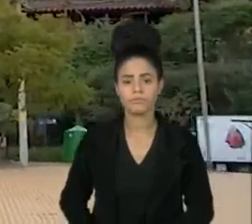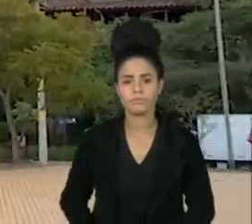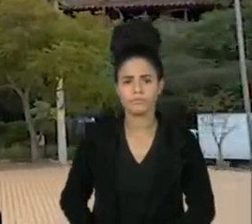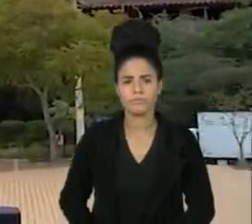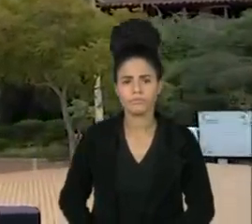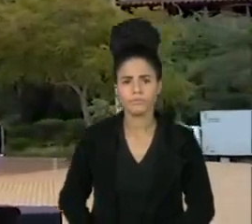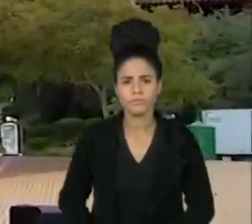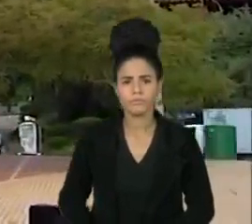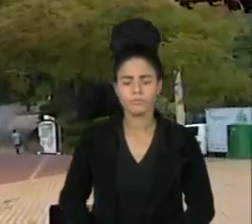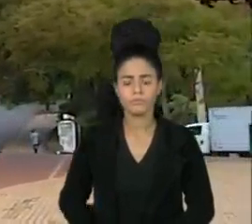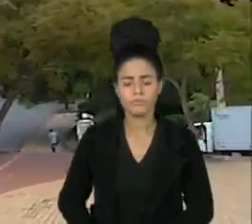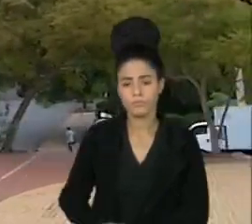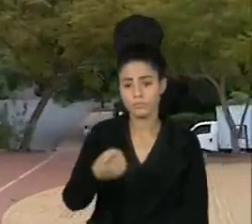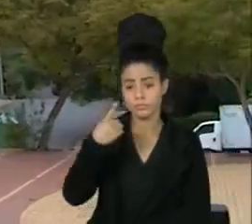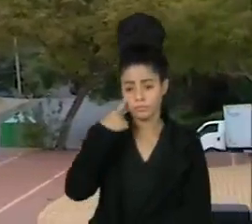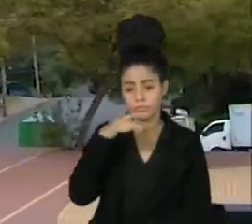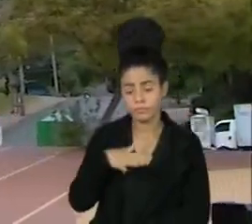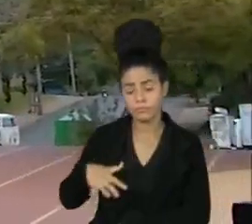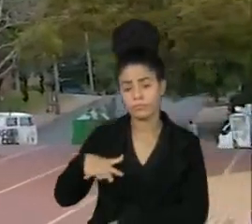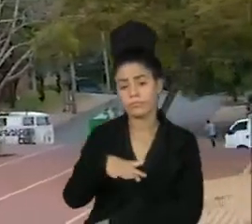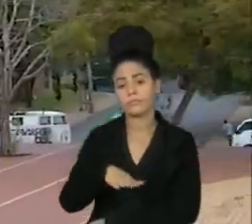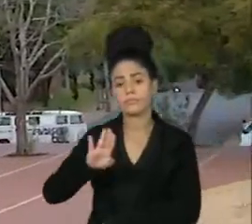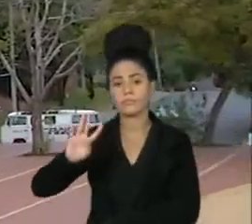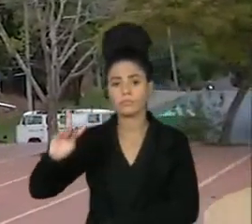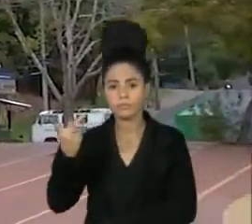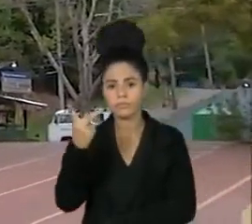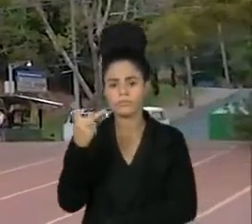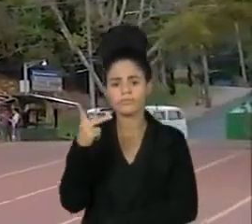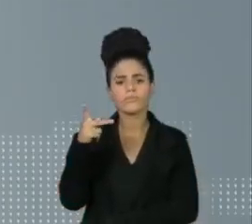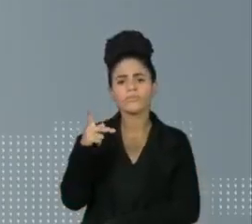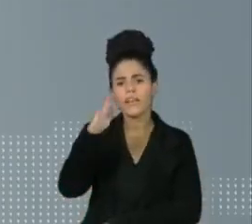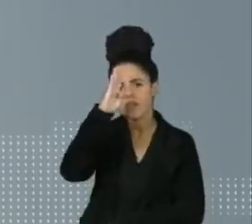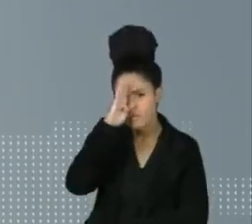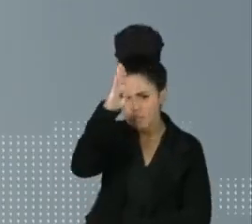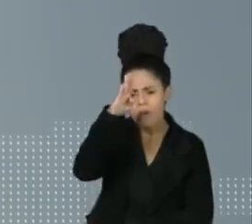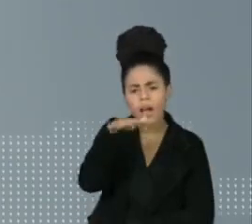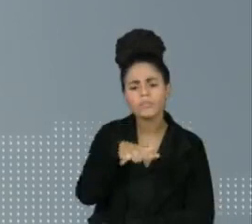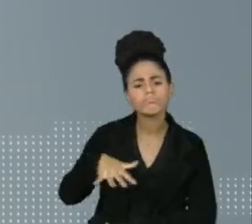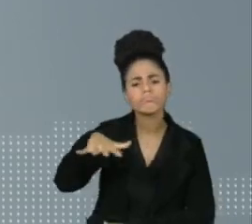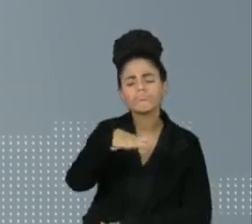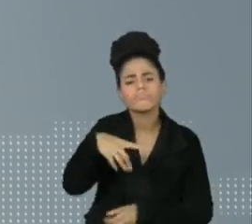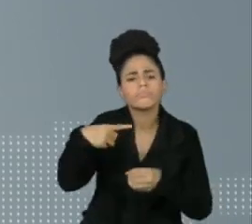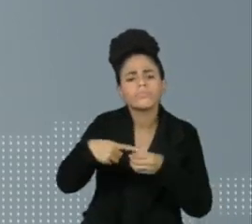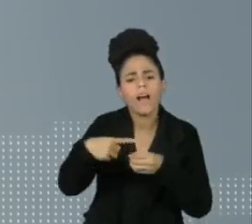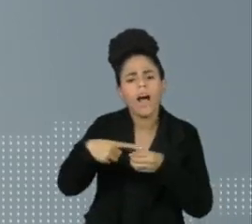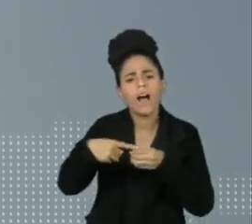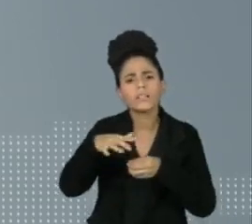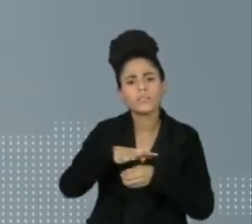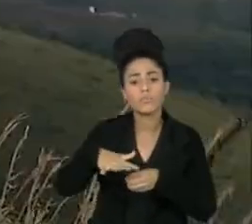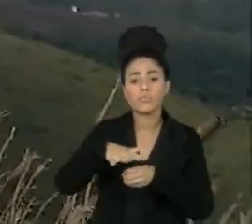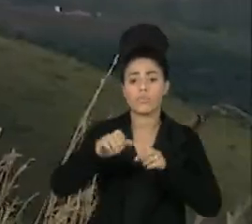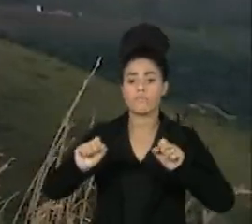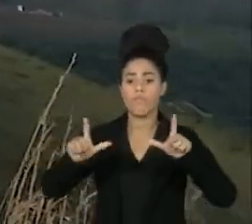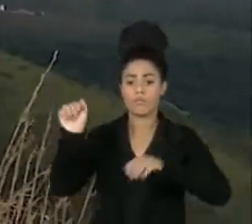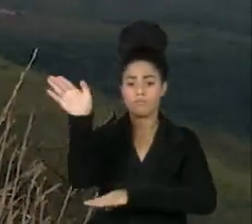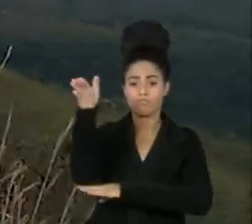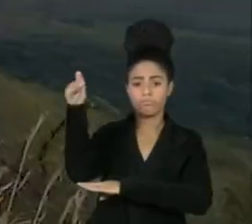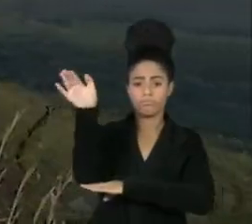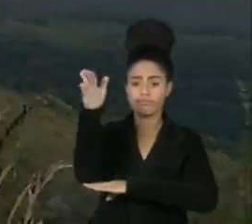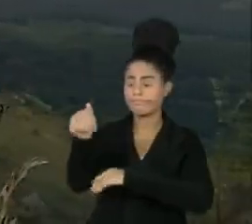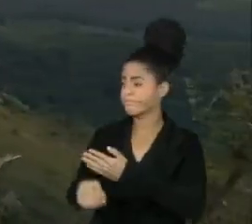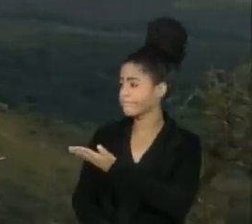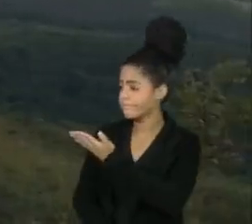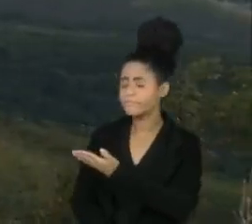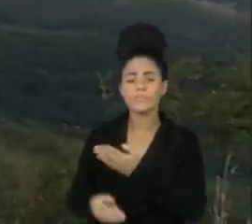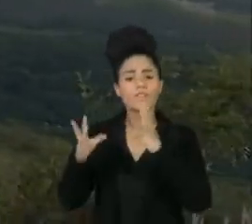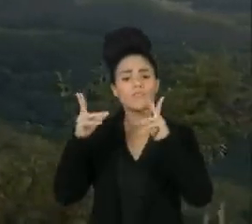Eleita pela população de Belo Horizonte como símbolo máximo da cidade, retratada até na bandeira, a Serra do